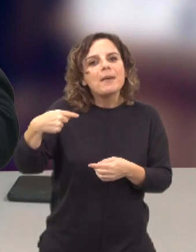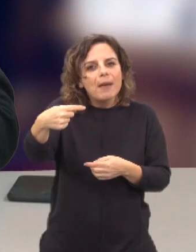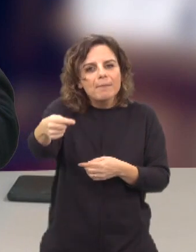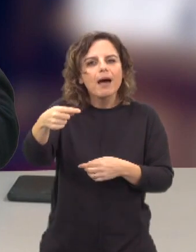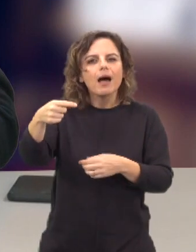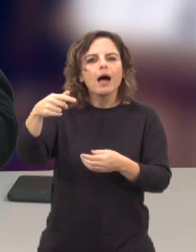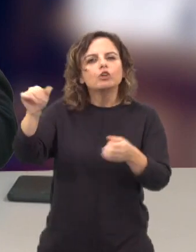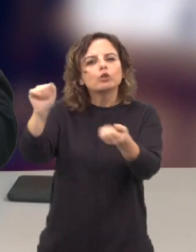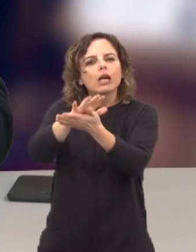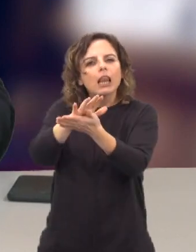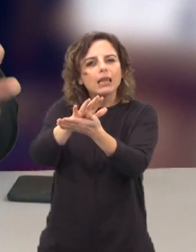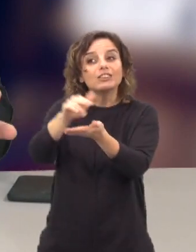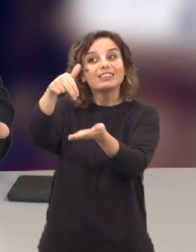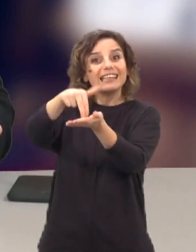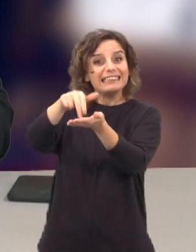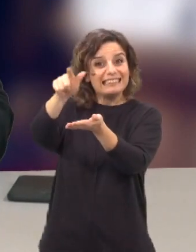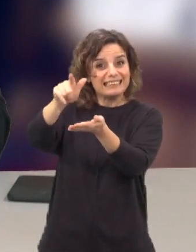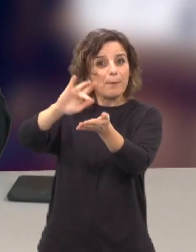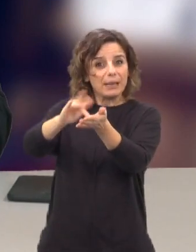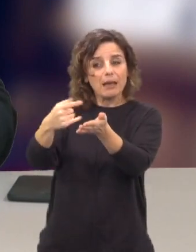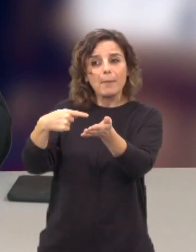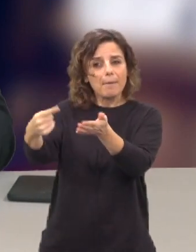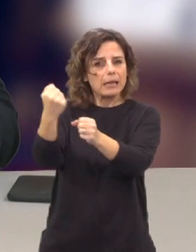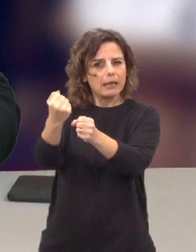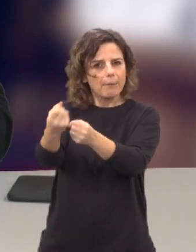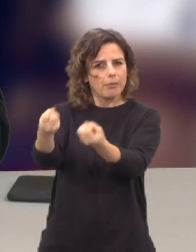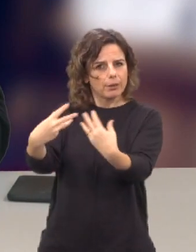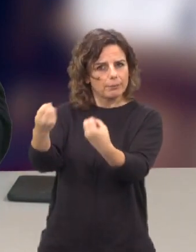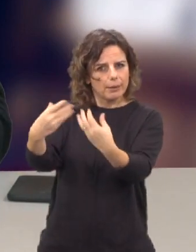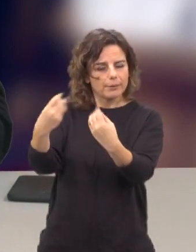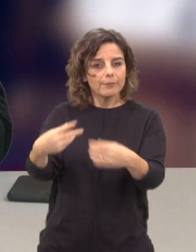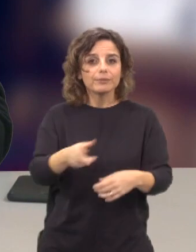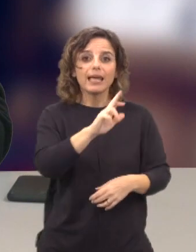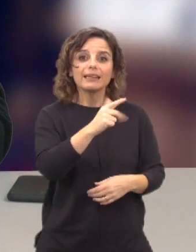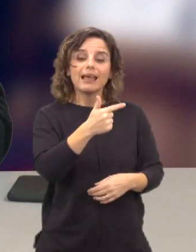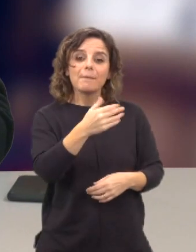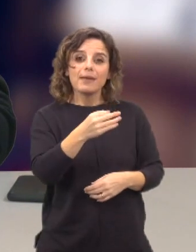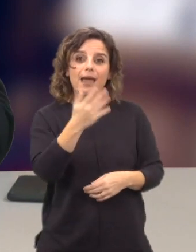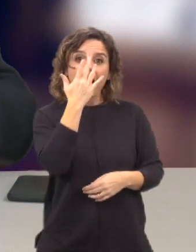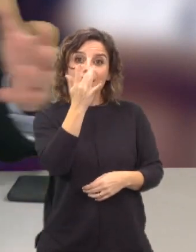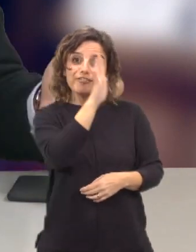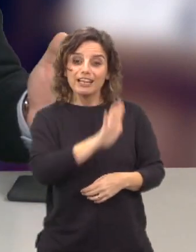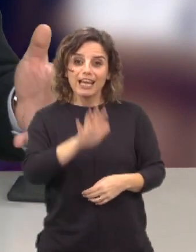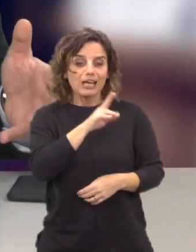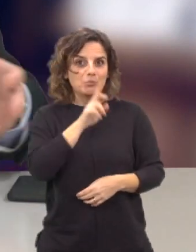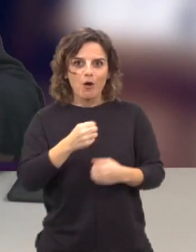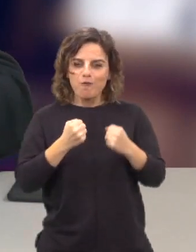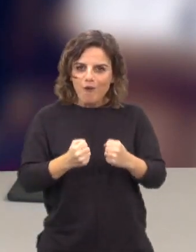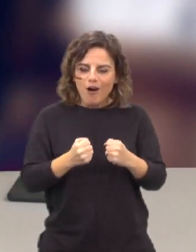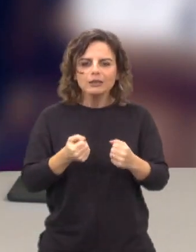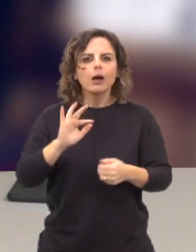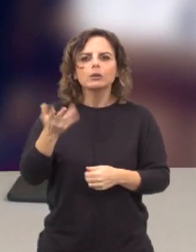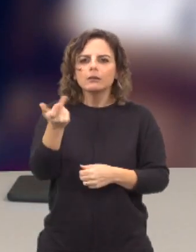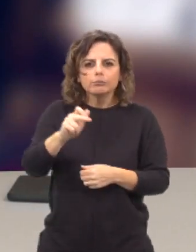diariamente nos mandam o seu trabalho. África, a mesma coisa, a aposta da RTP em África é muito forte e, portanto, o que acontece em São